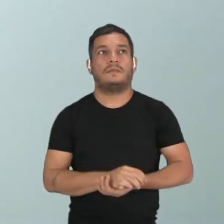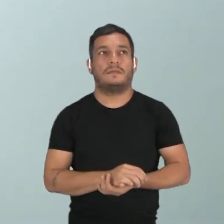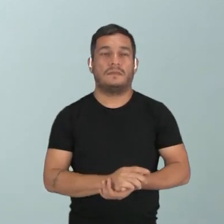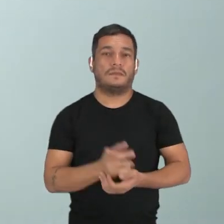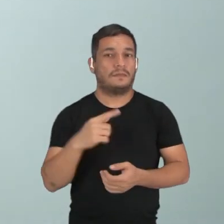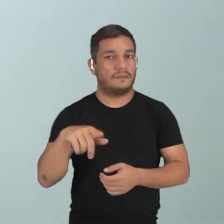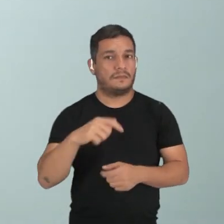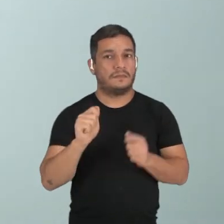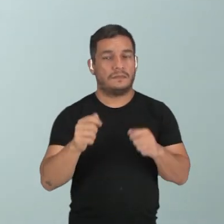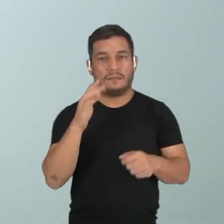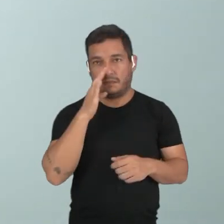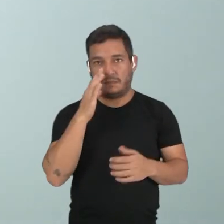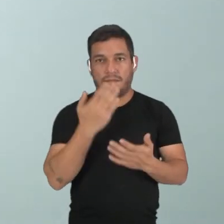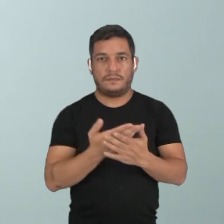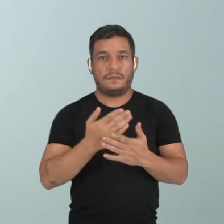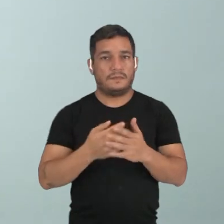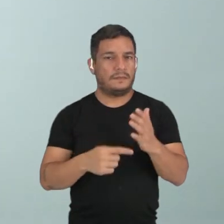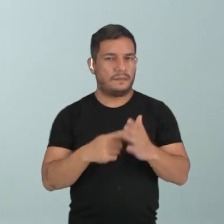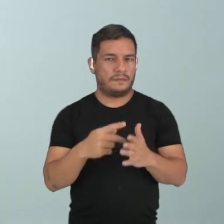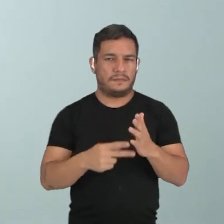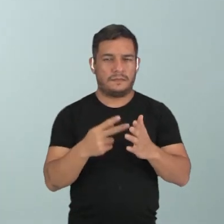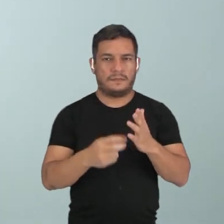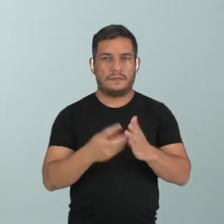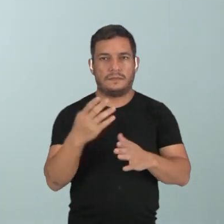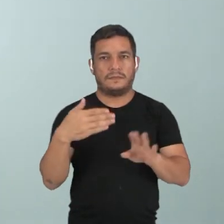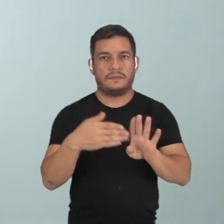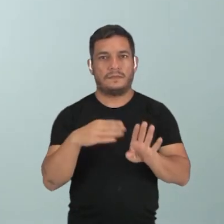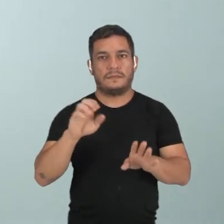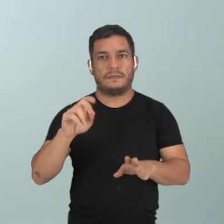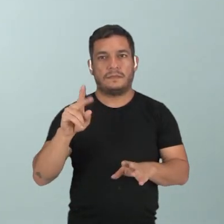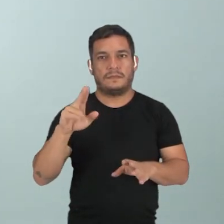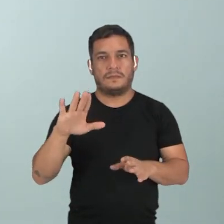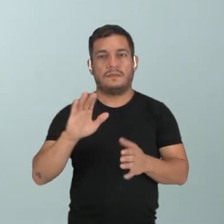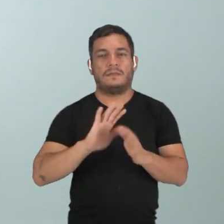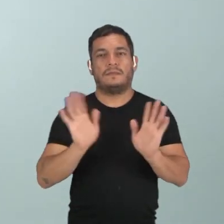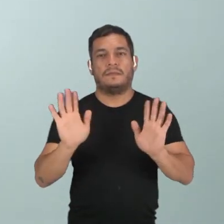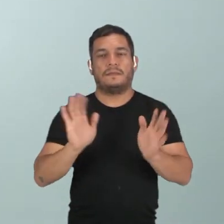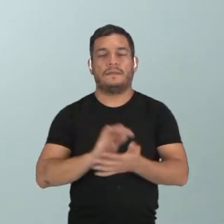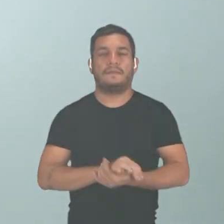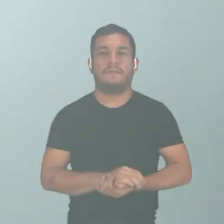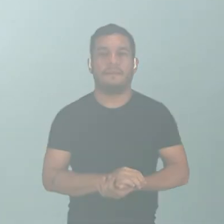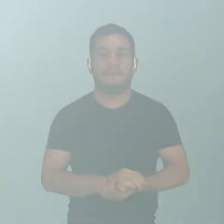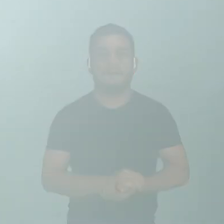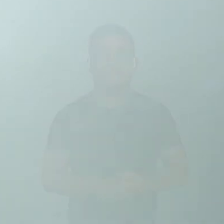Então, vocês podem assistir essa aula mais vezes lá na Plataforma Eduque. Até a próxima aula!